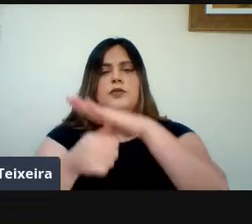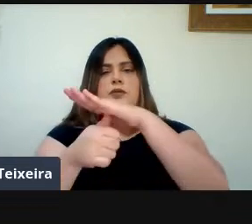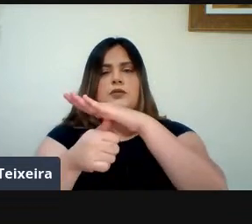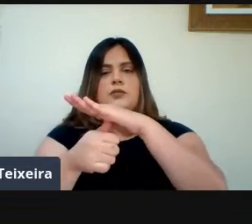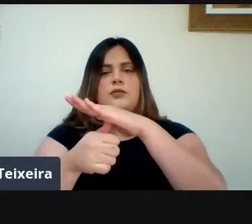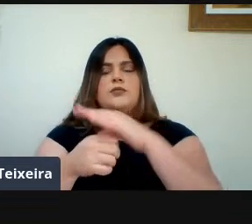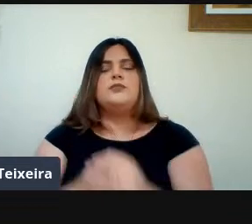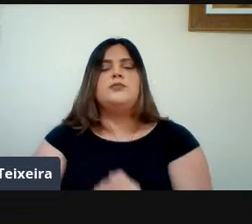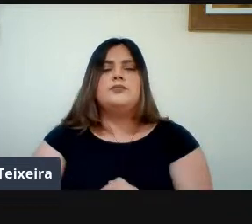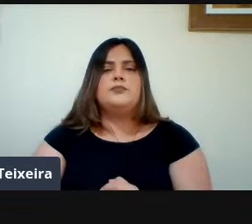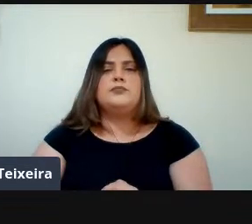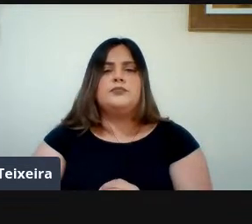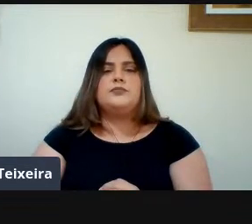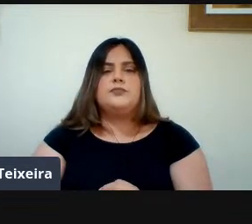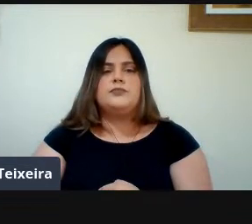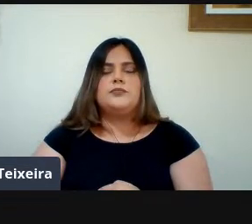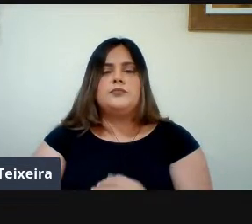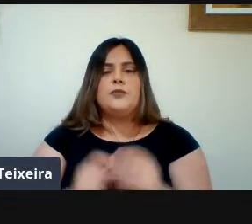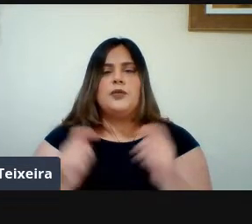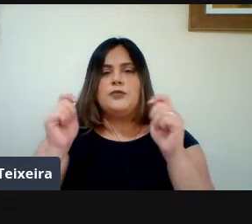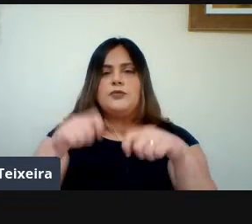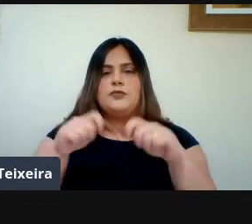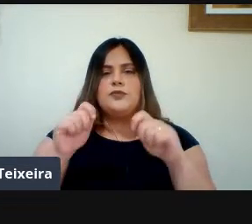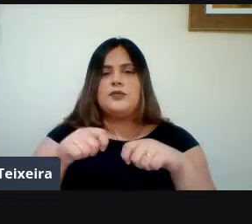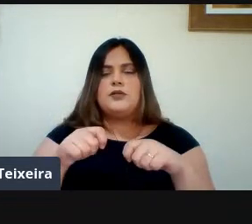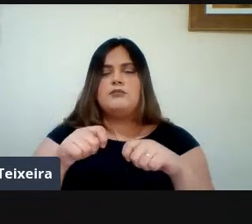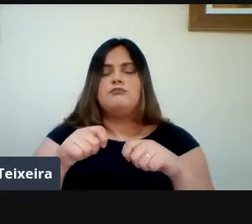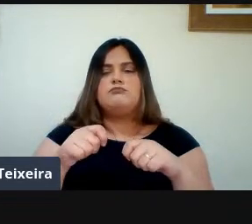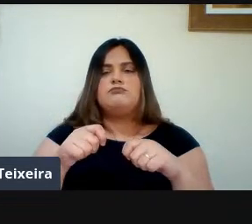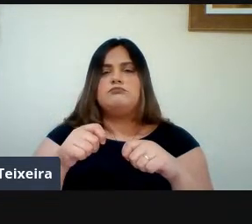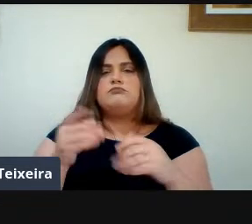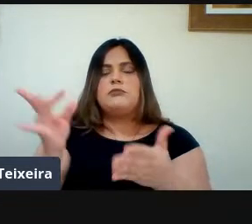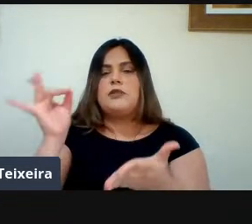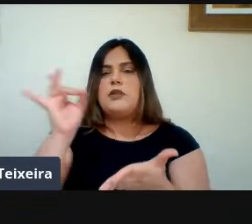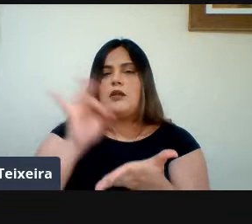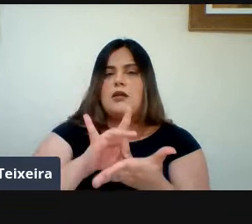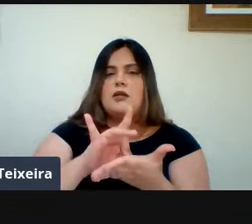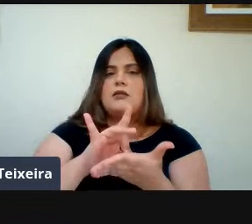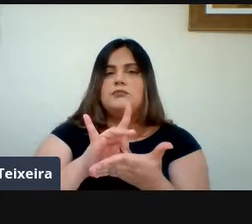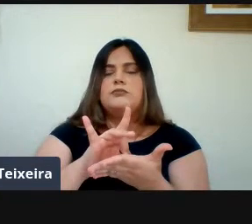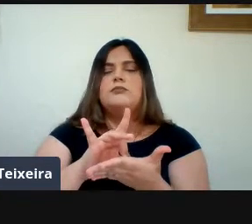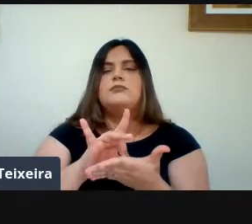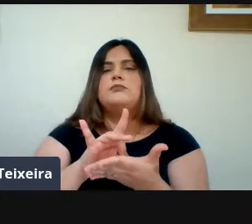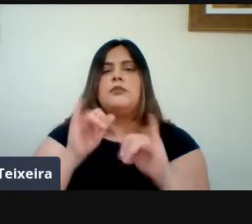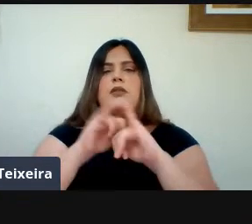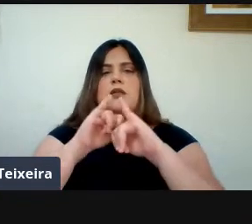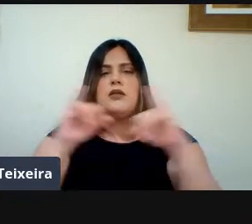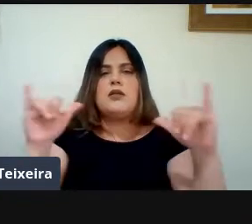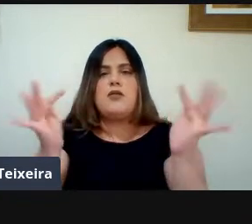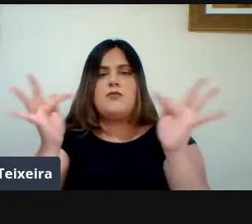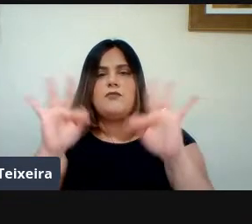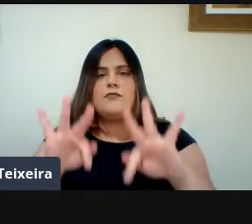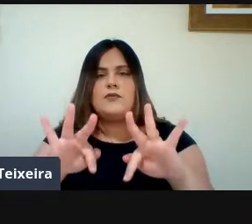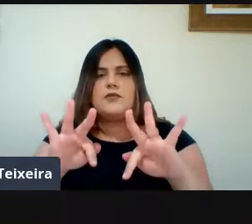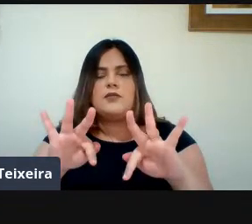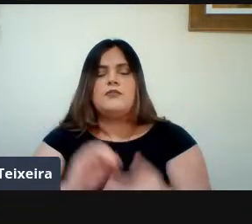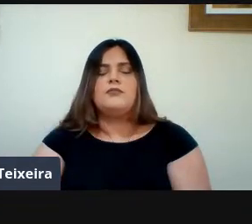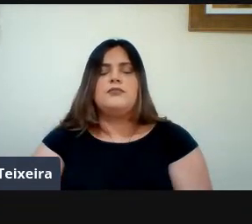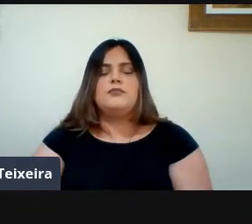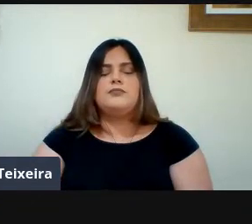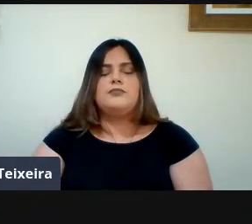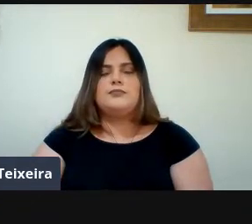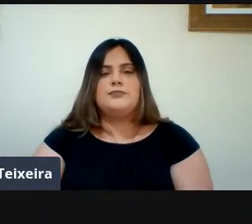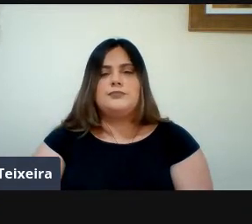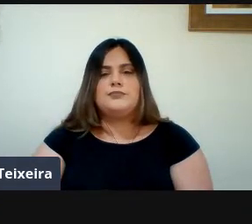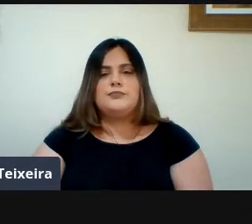Que Ele Possa Proceder O Encerramento Desta Sessão Solene Então Mais uma vez